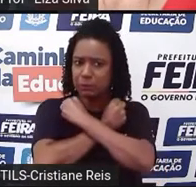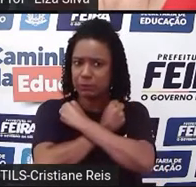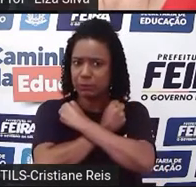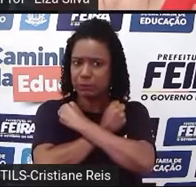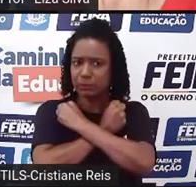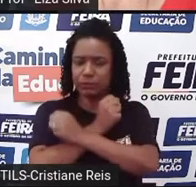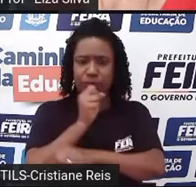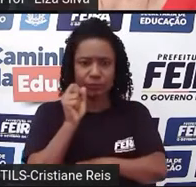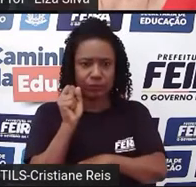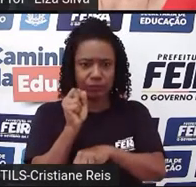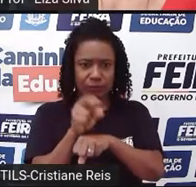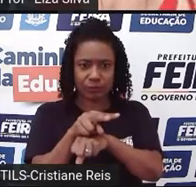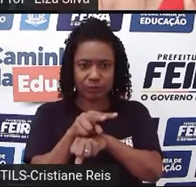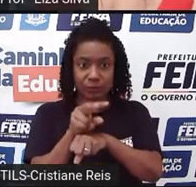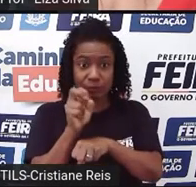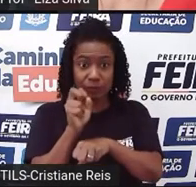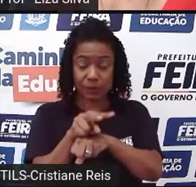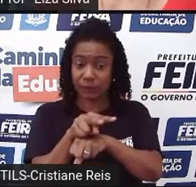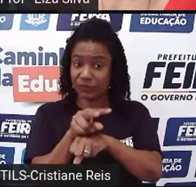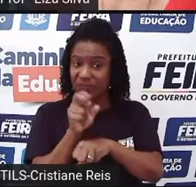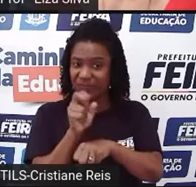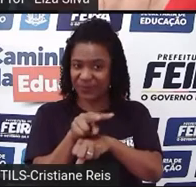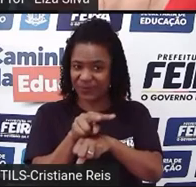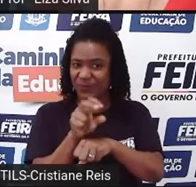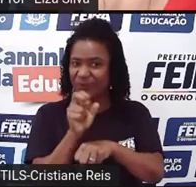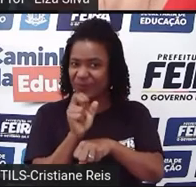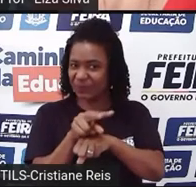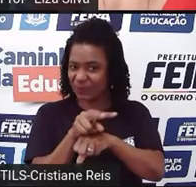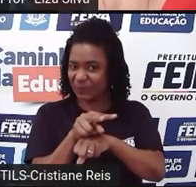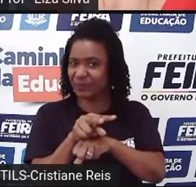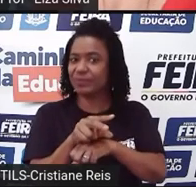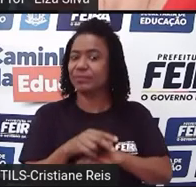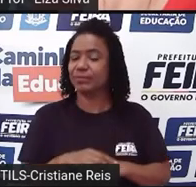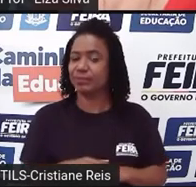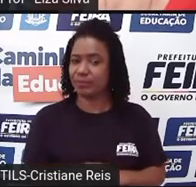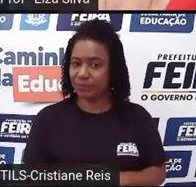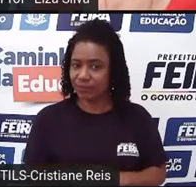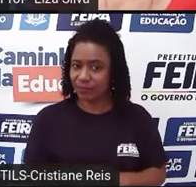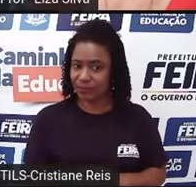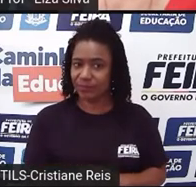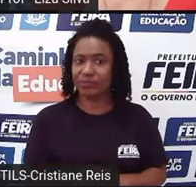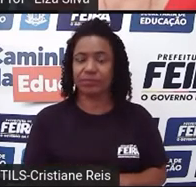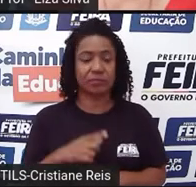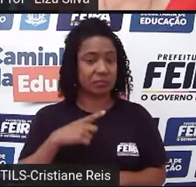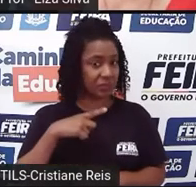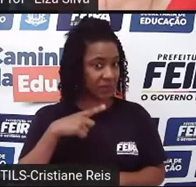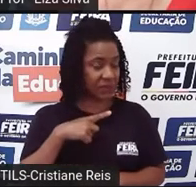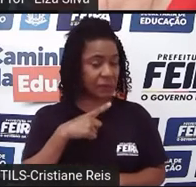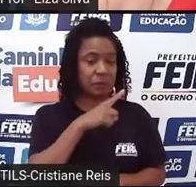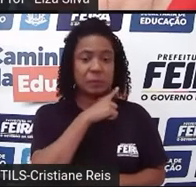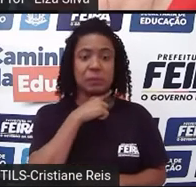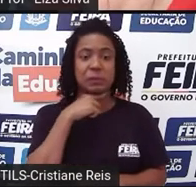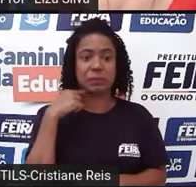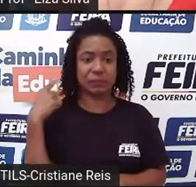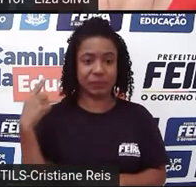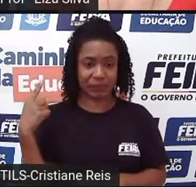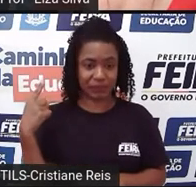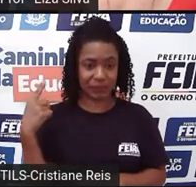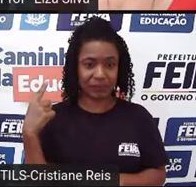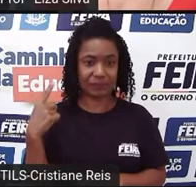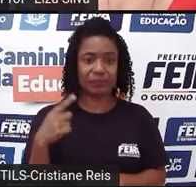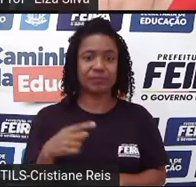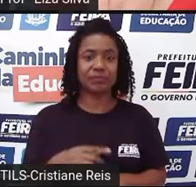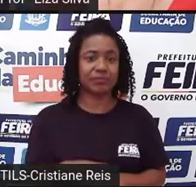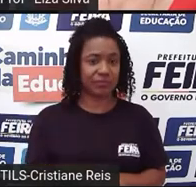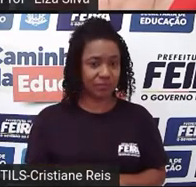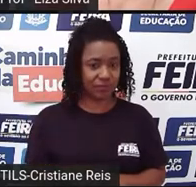o poisa, né? Veneno. Nós temos death, morte. Olha